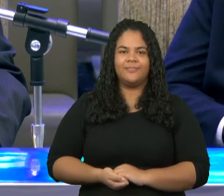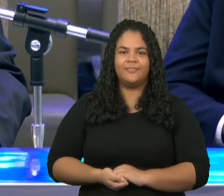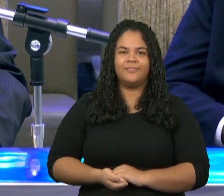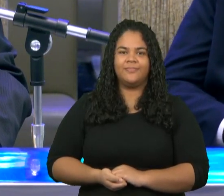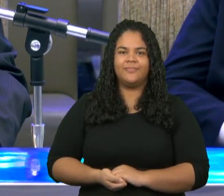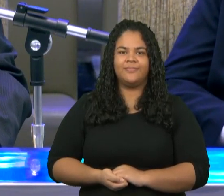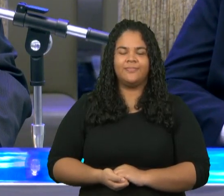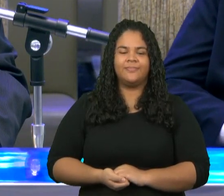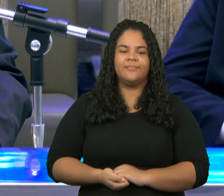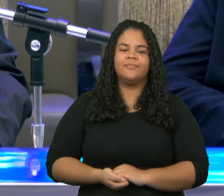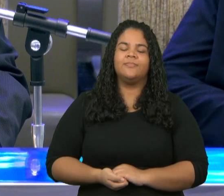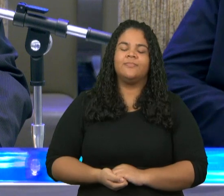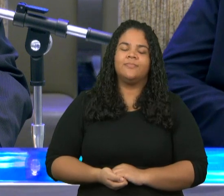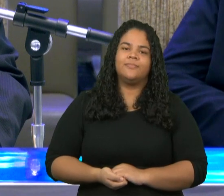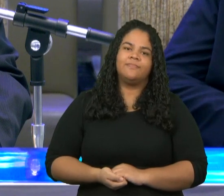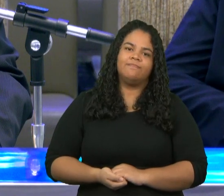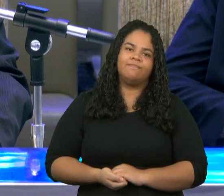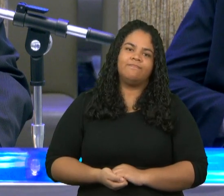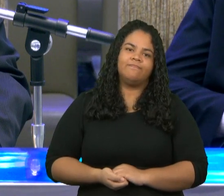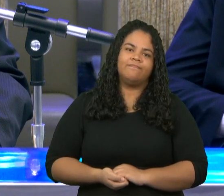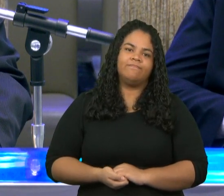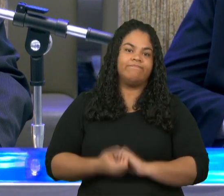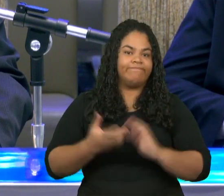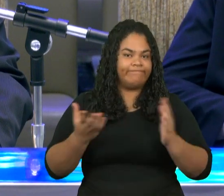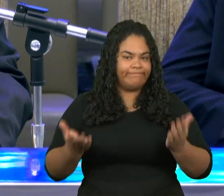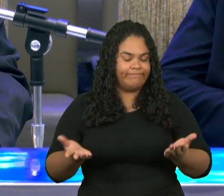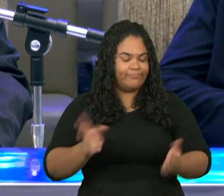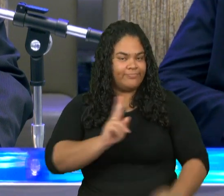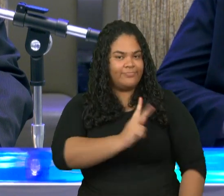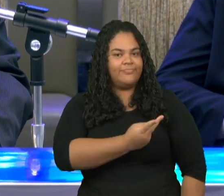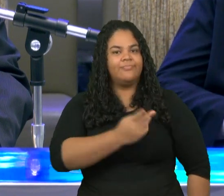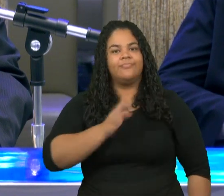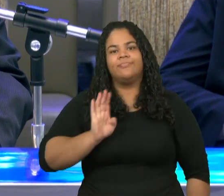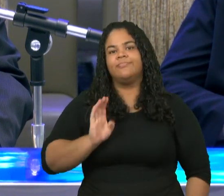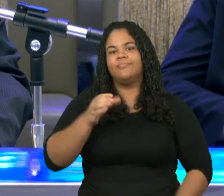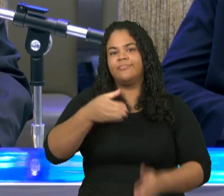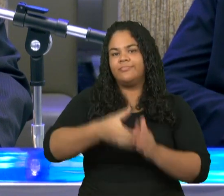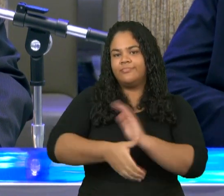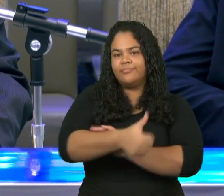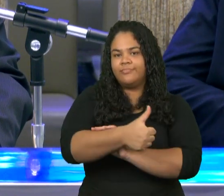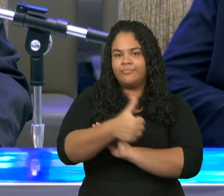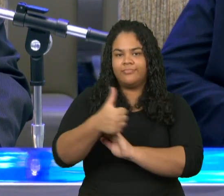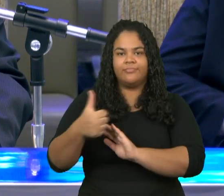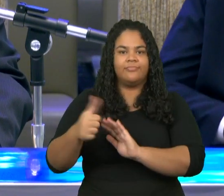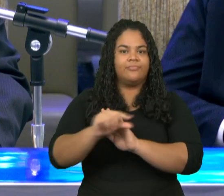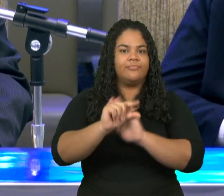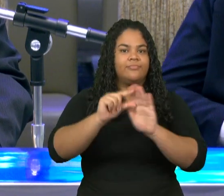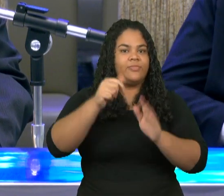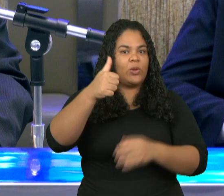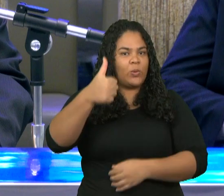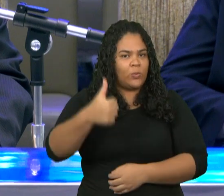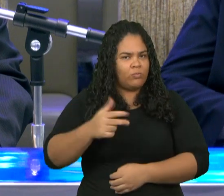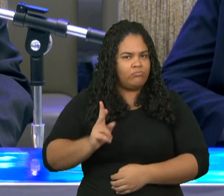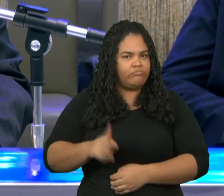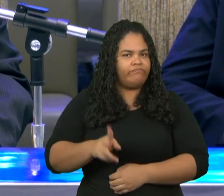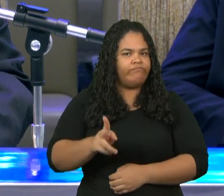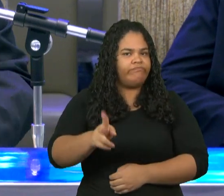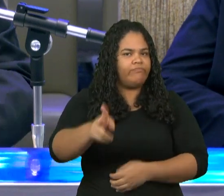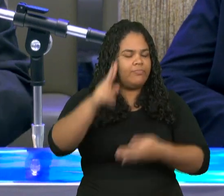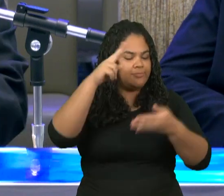quero convidá-los a ler a partir do versículo 1º em diante.